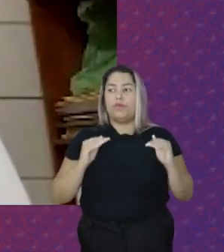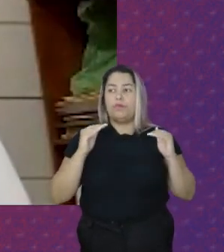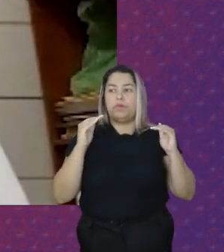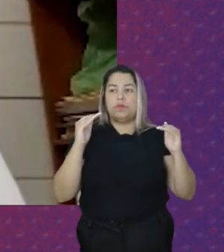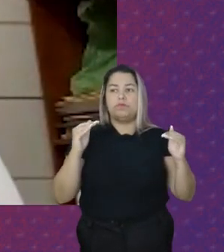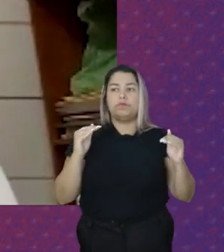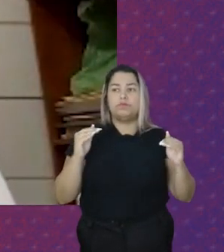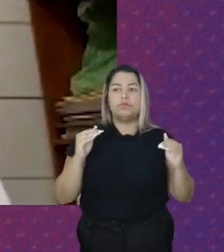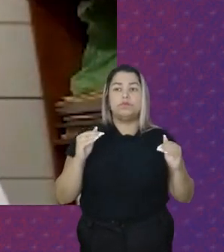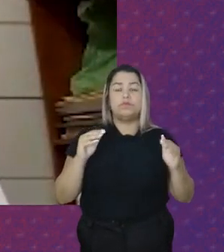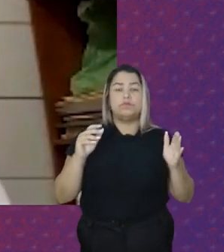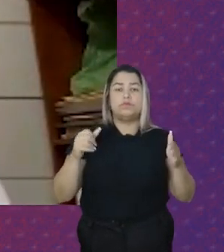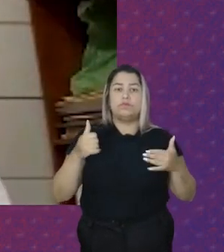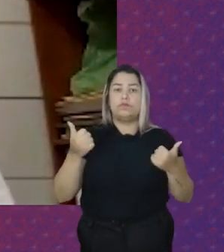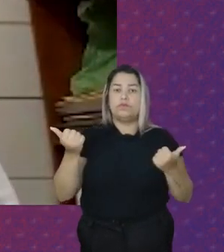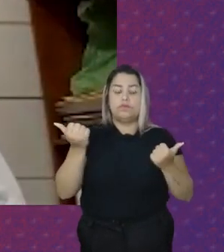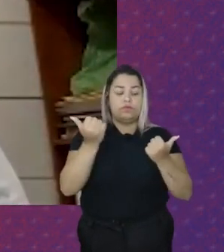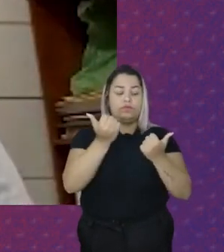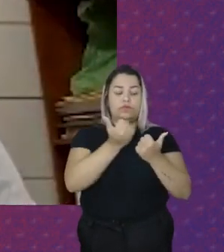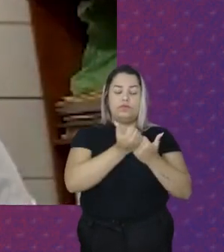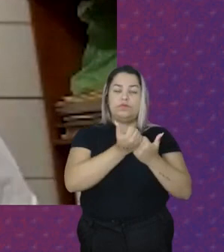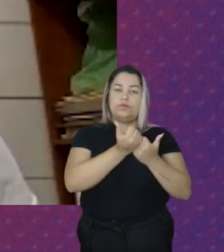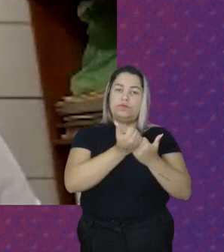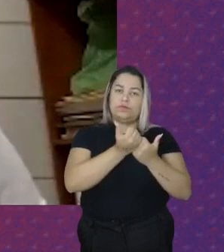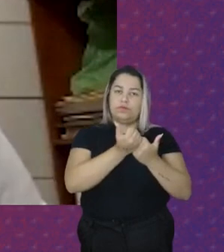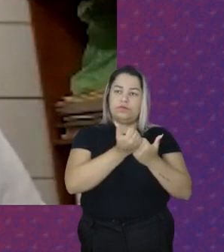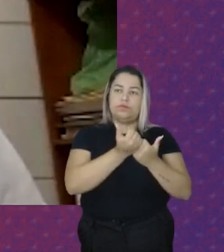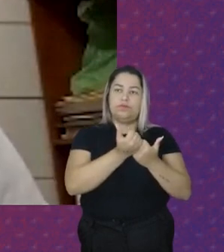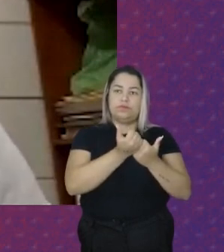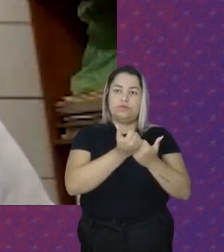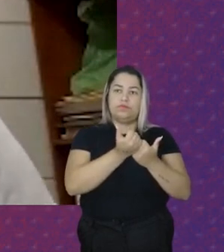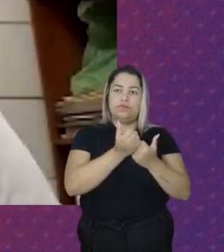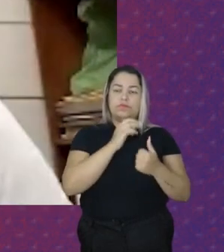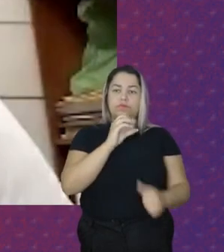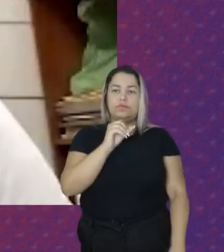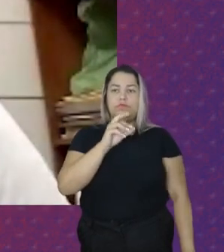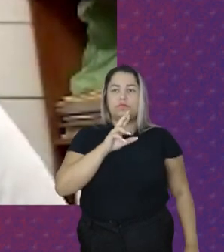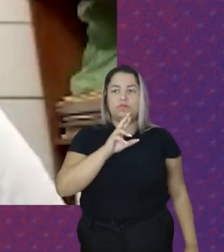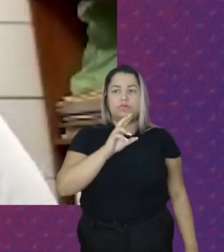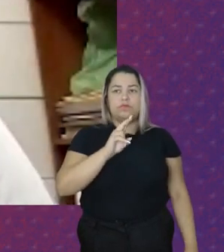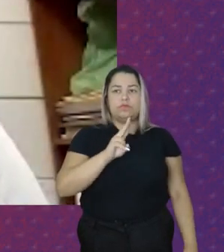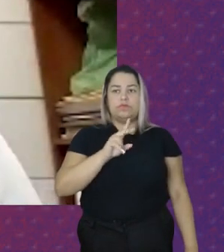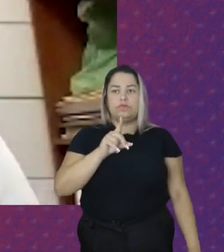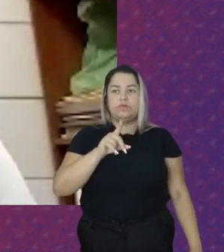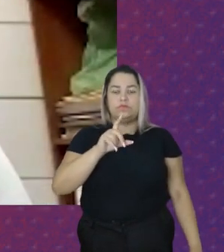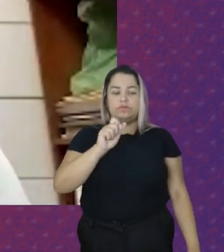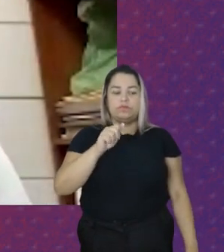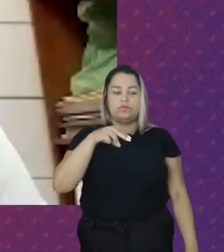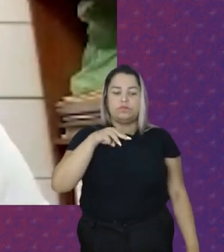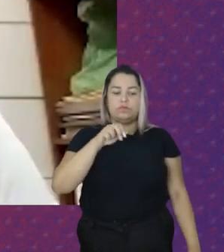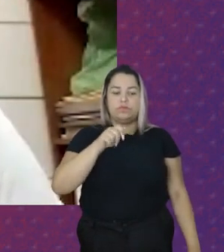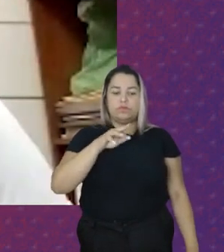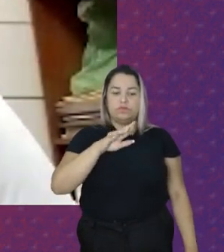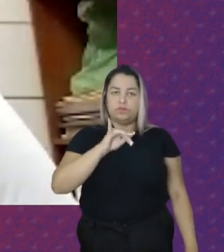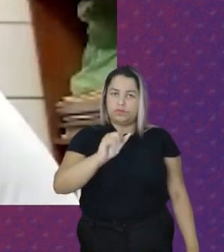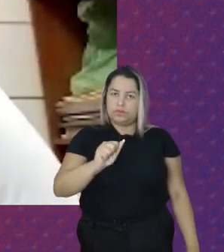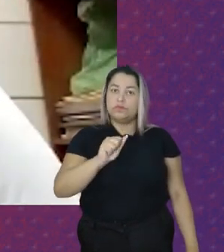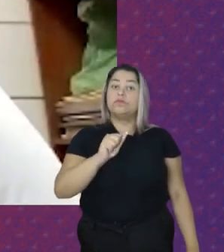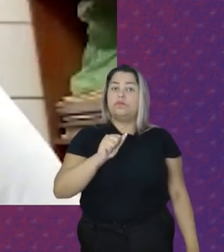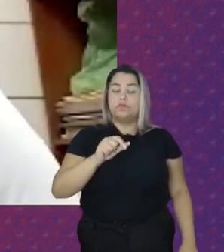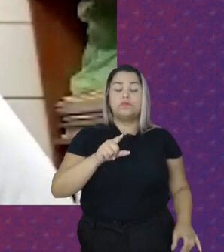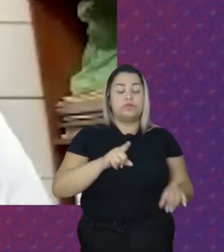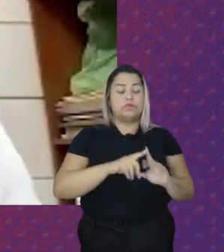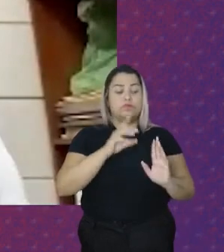Eu substituí Estou Substituindo A Creuza Creuza Maria Oliveira E os